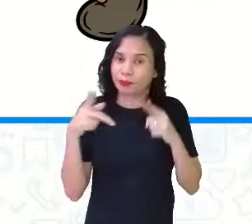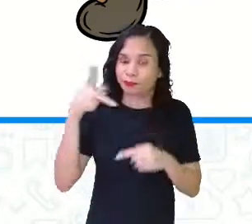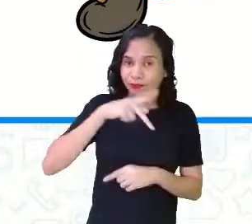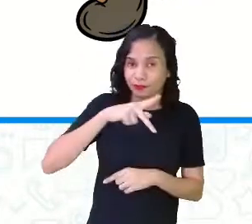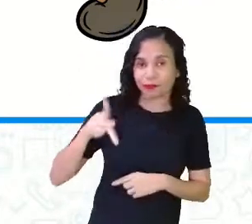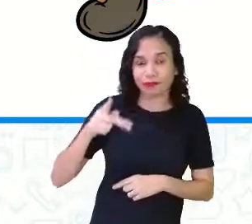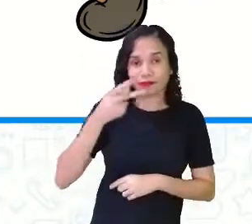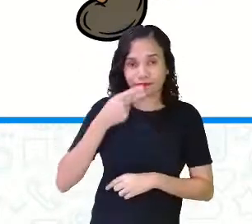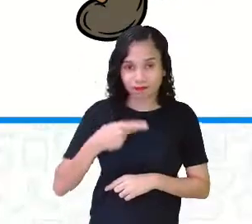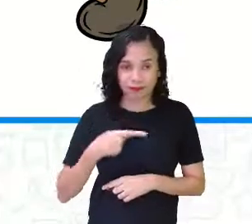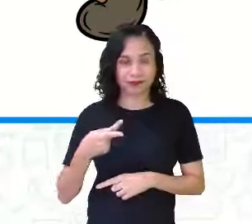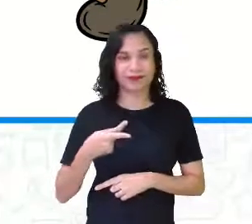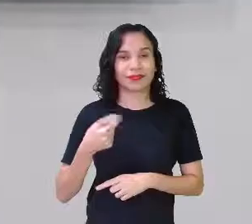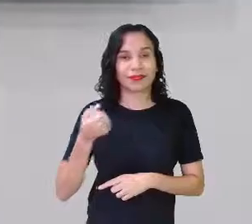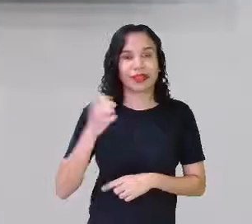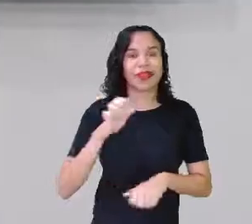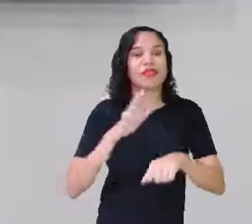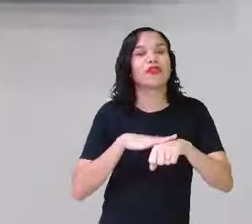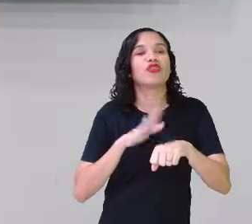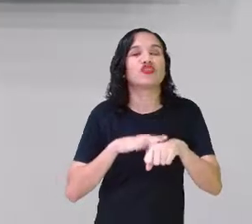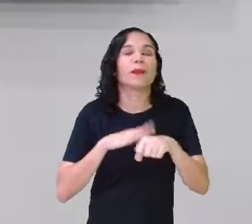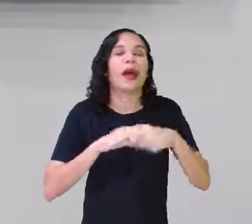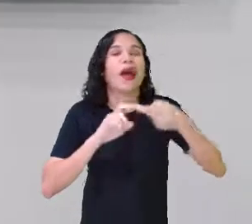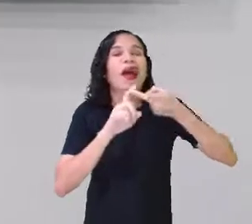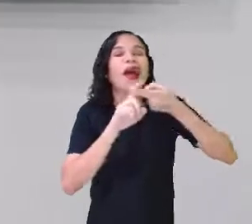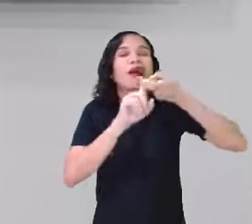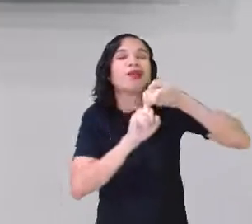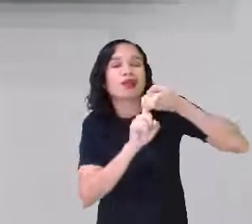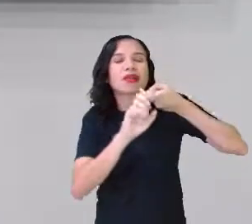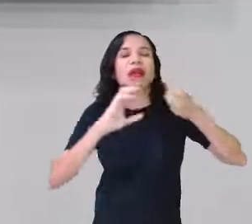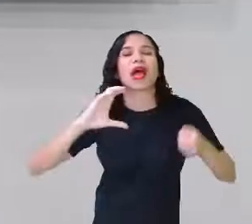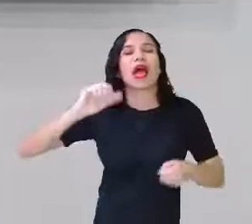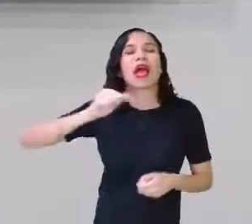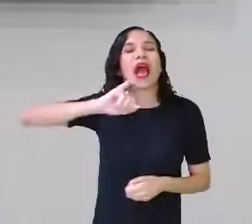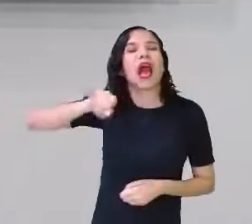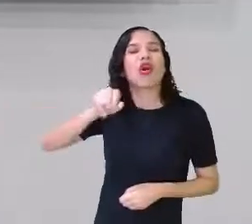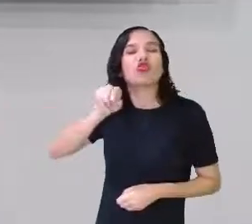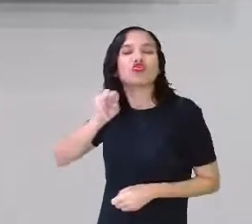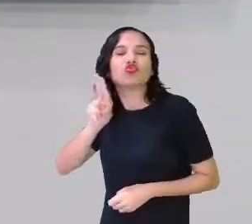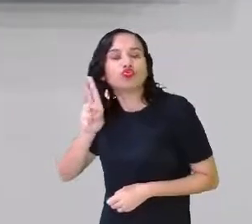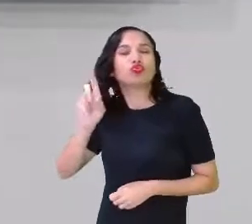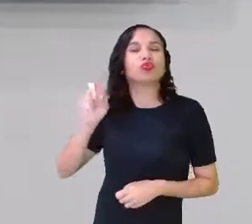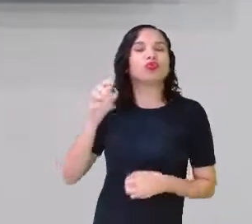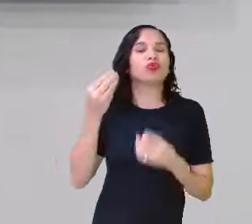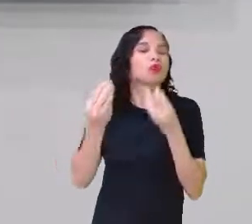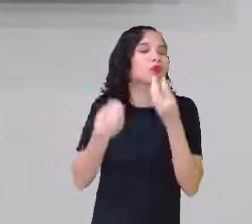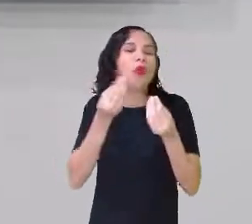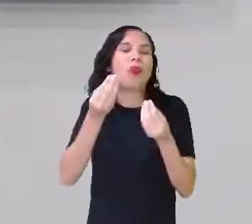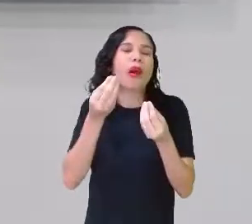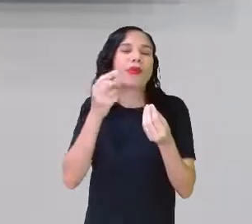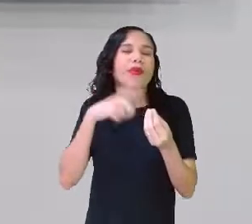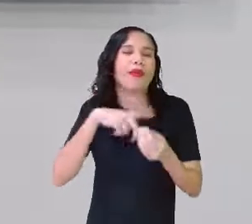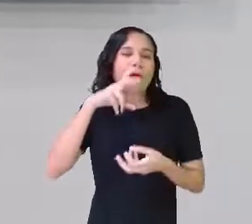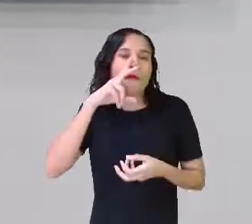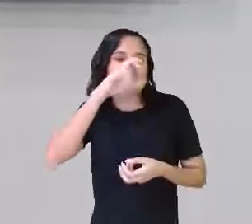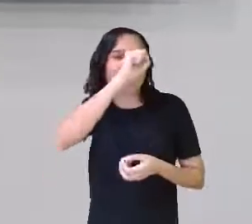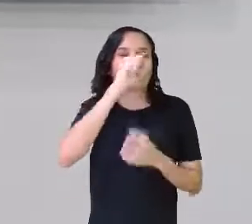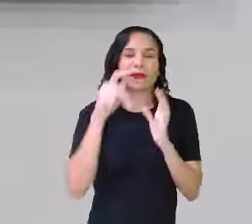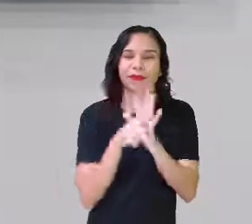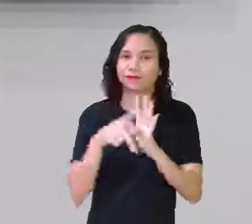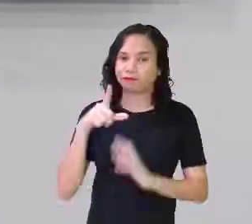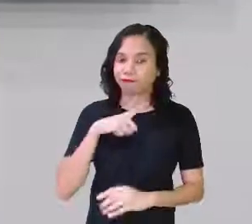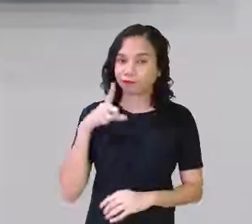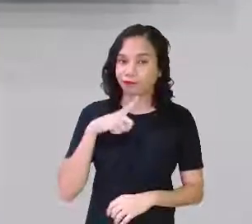citar aqui. Se você for chamar a palavra caju, e aí? Qual a sílaba que você mais vai demorar?